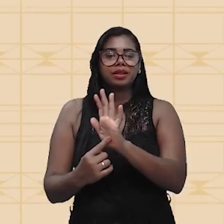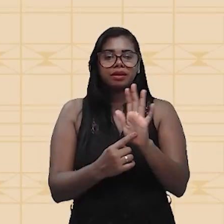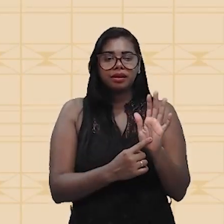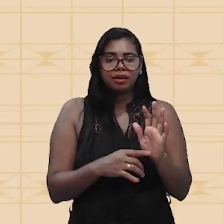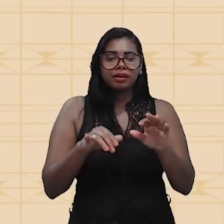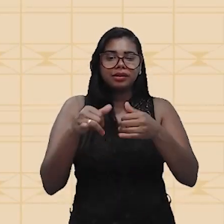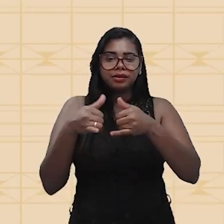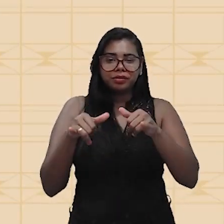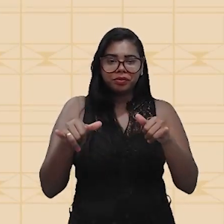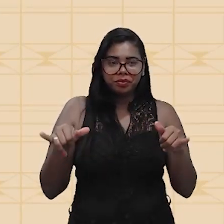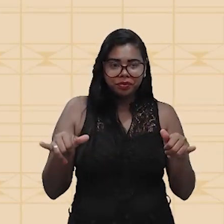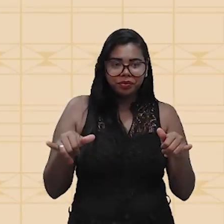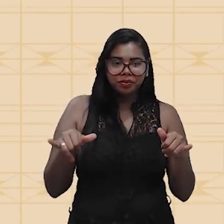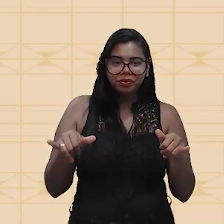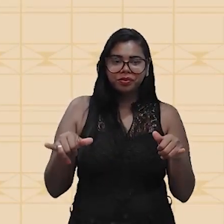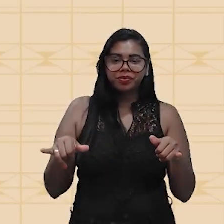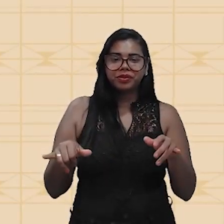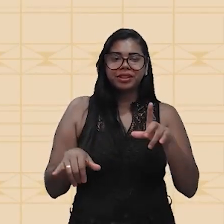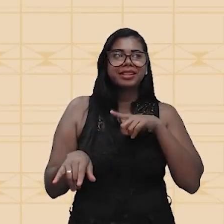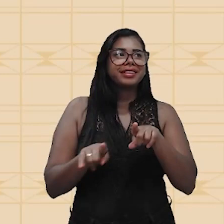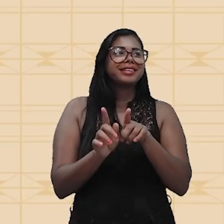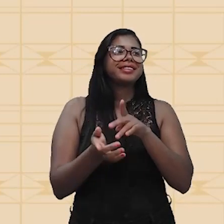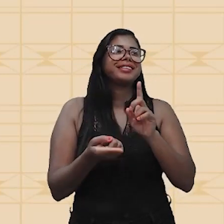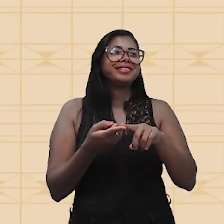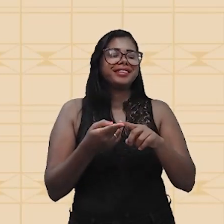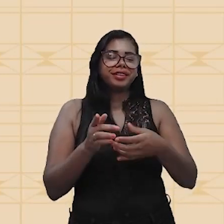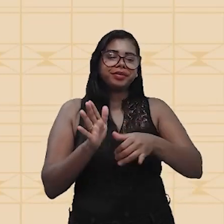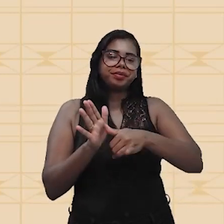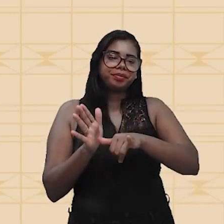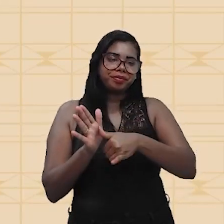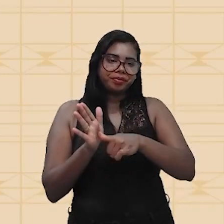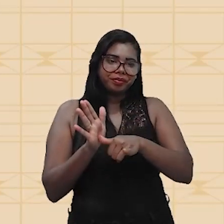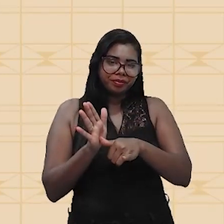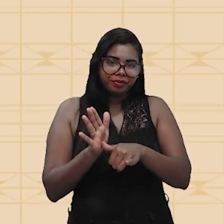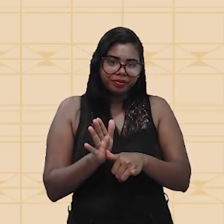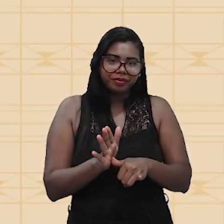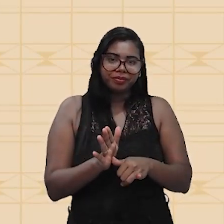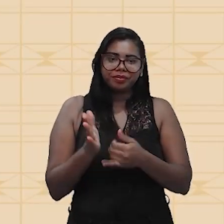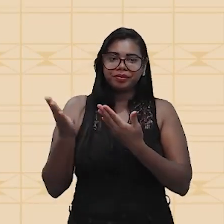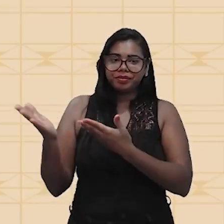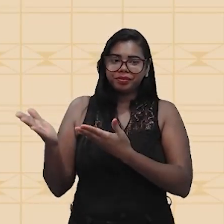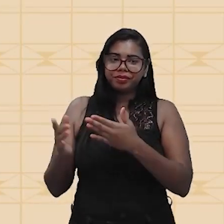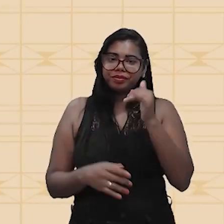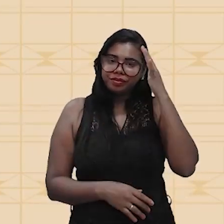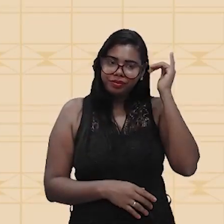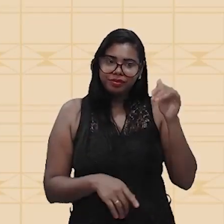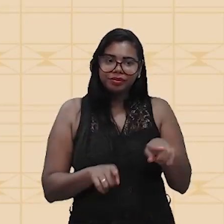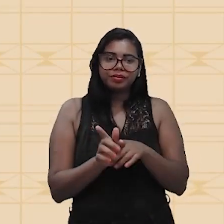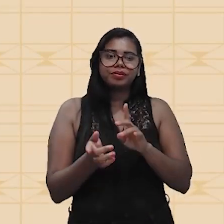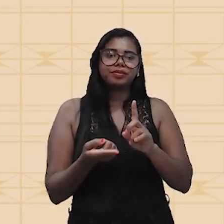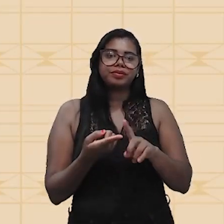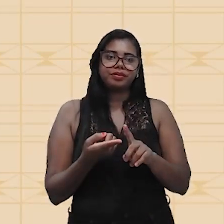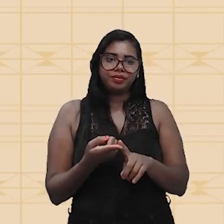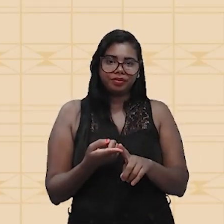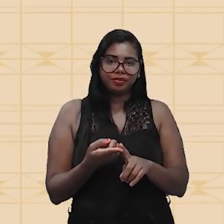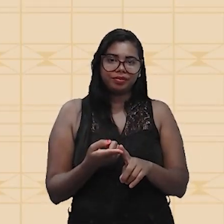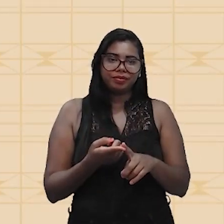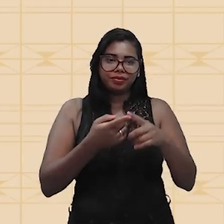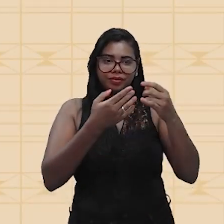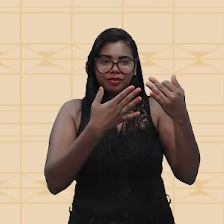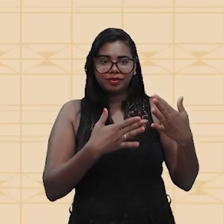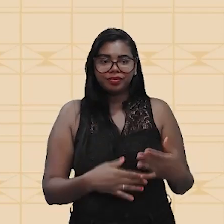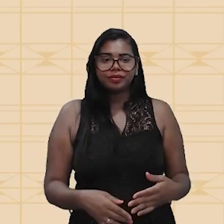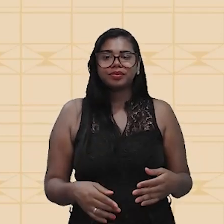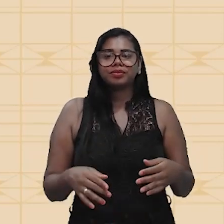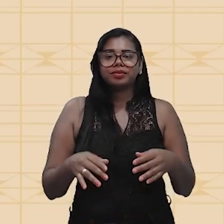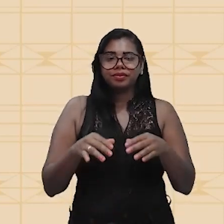elétrica. Então, temos aí o gerador, os elétrons estão livres, sem saber para onde ir. Então, quando a gente faz a conexão, ou